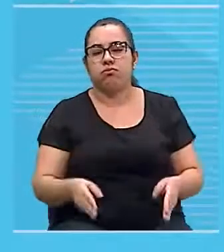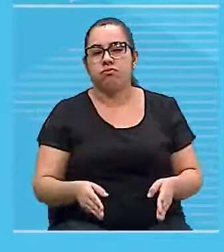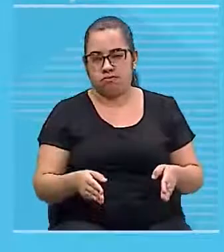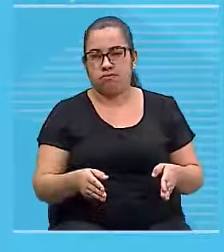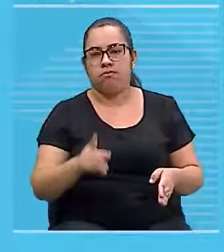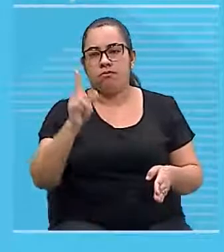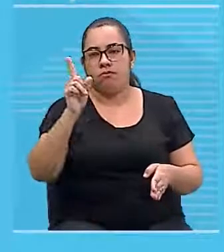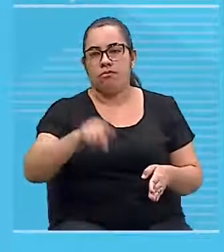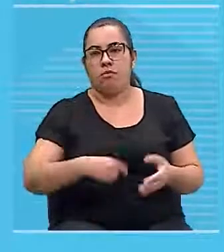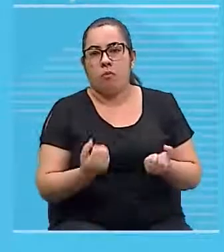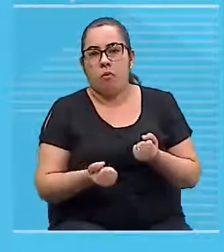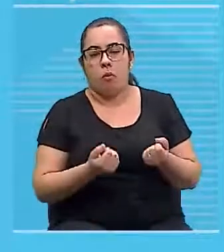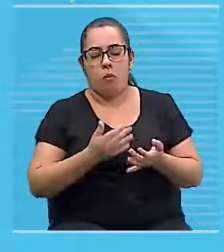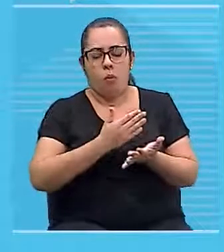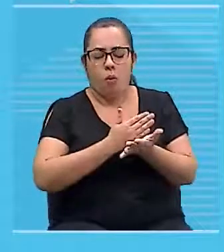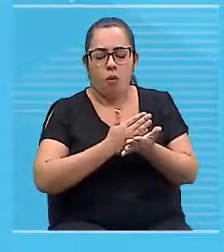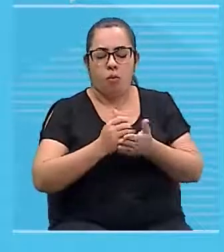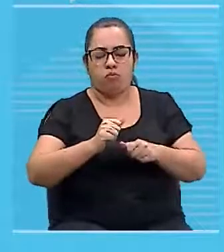está atuando.